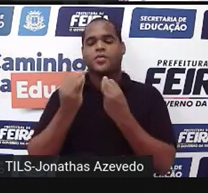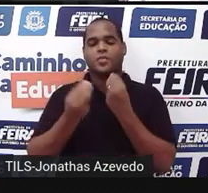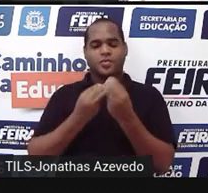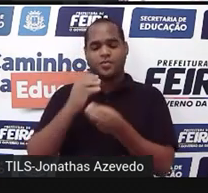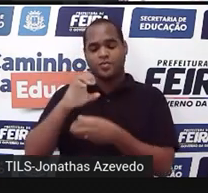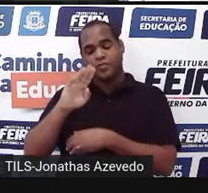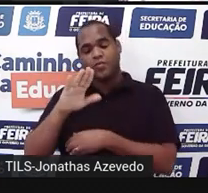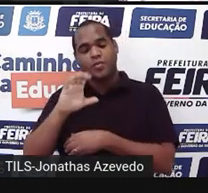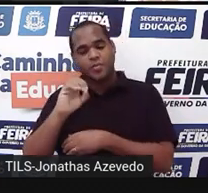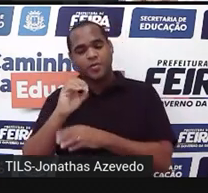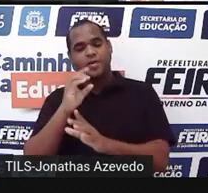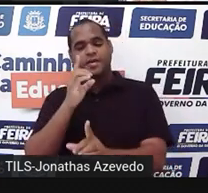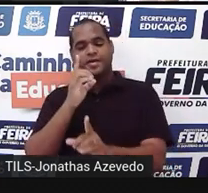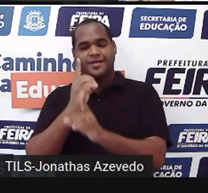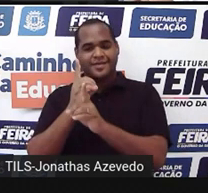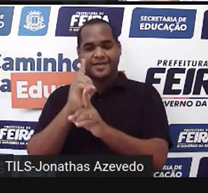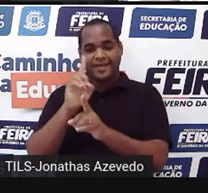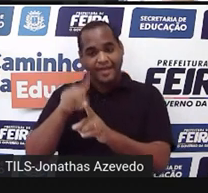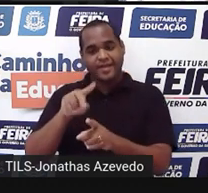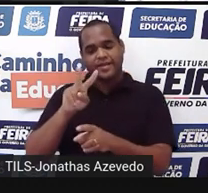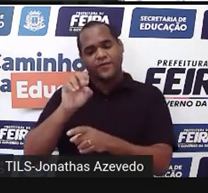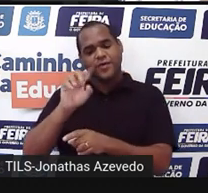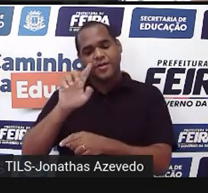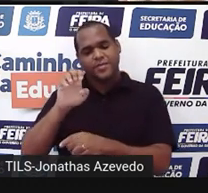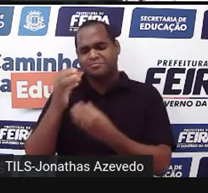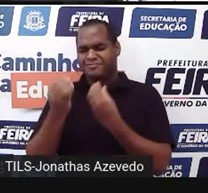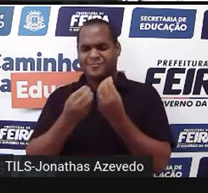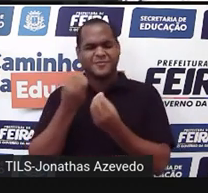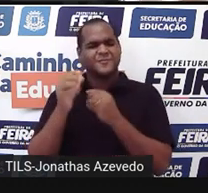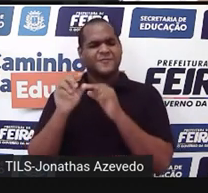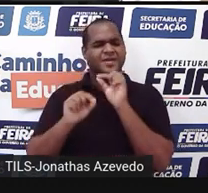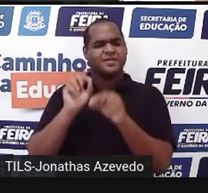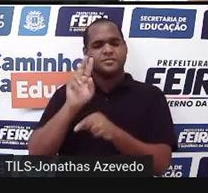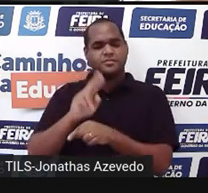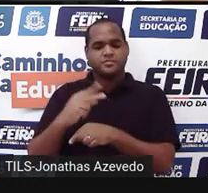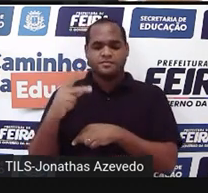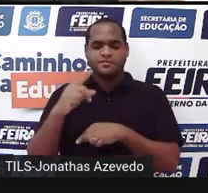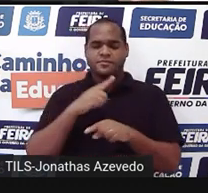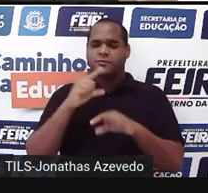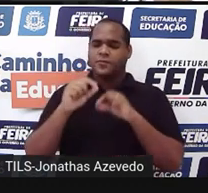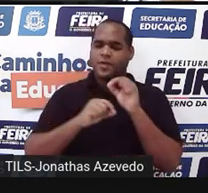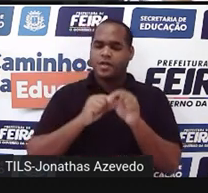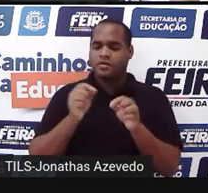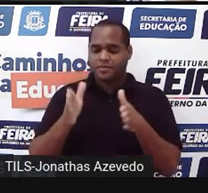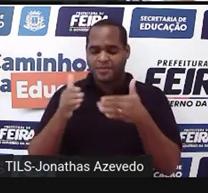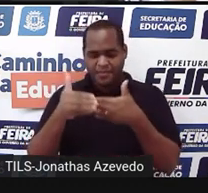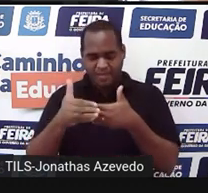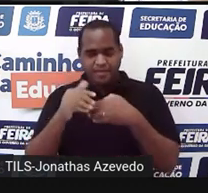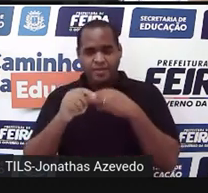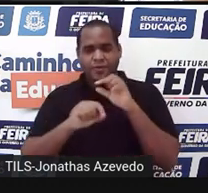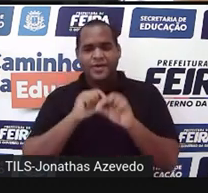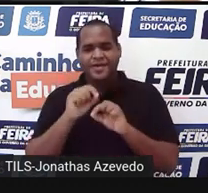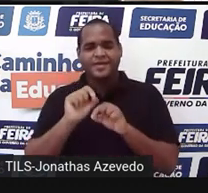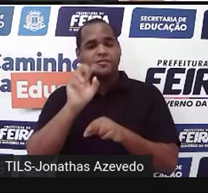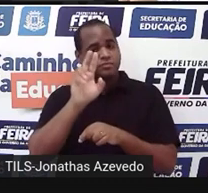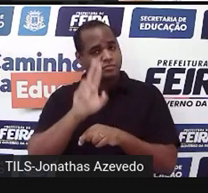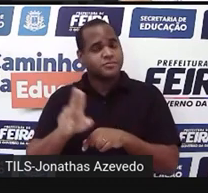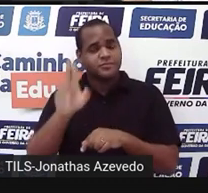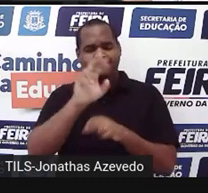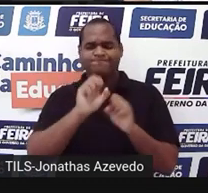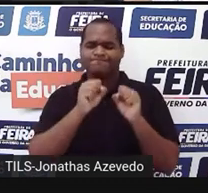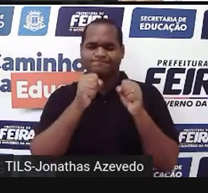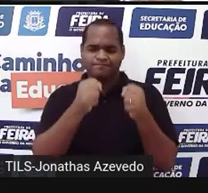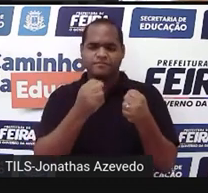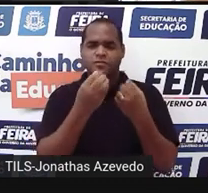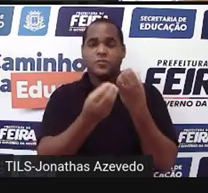paralelepípedo. E aí eu quero que você use esses cubinhos da forma como a gente já sabe como usar para encontrar